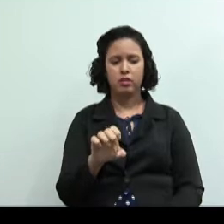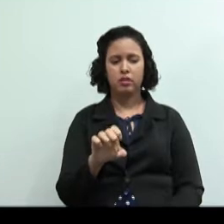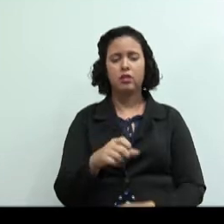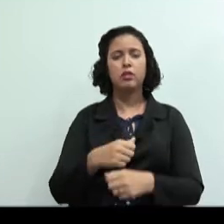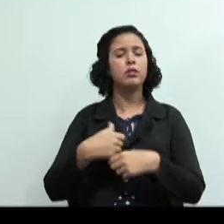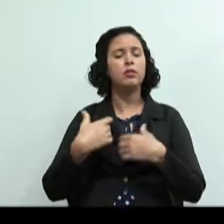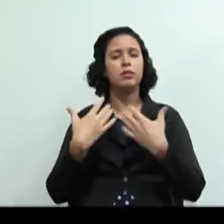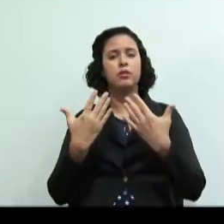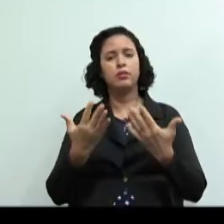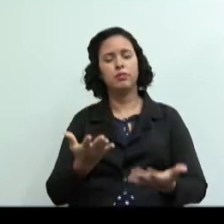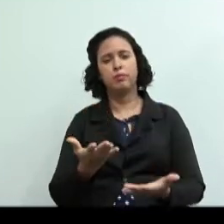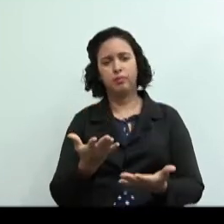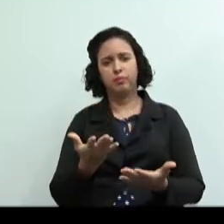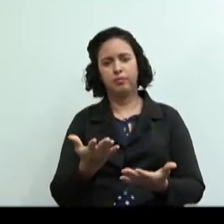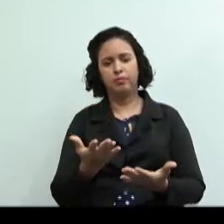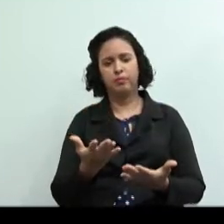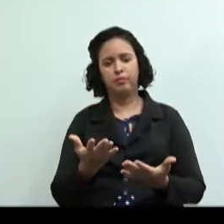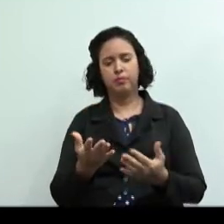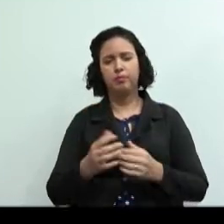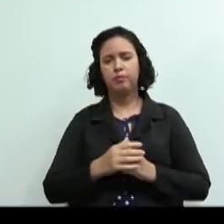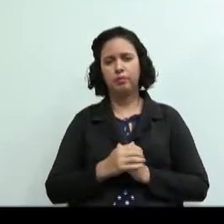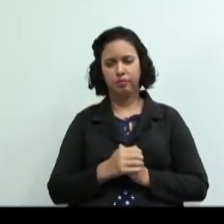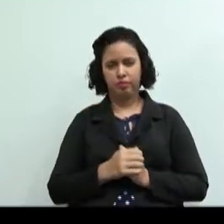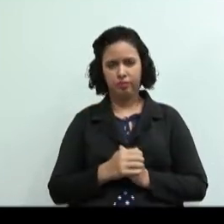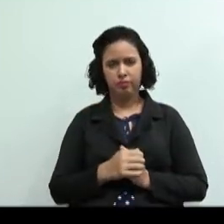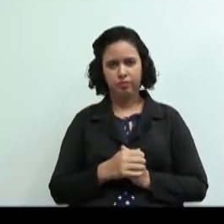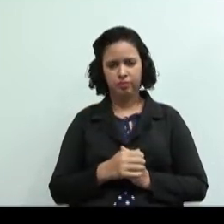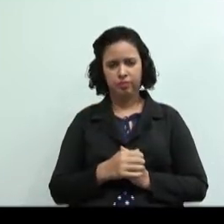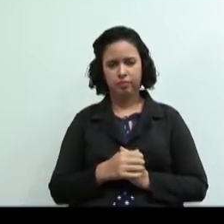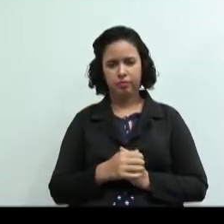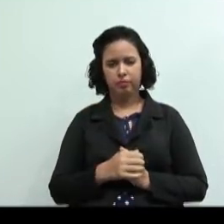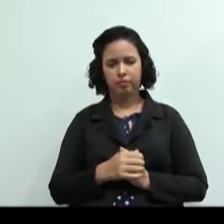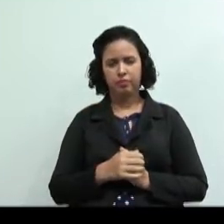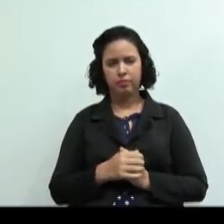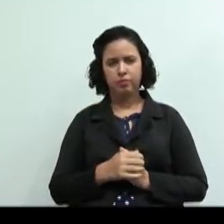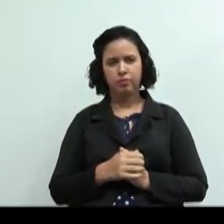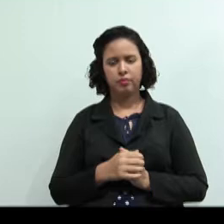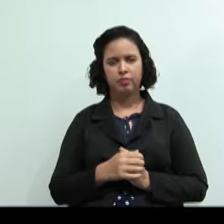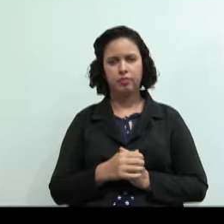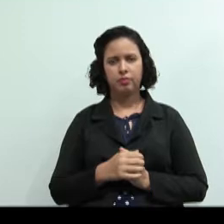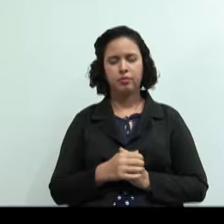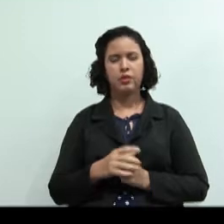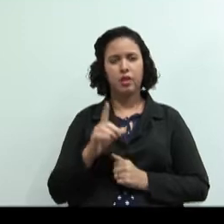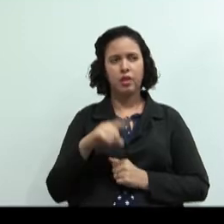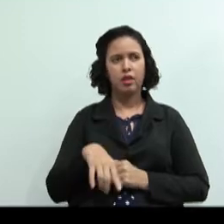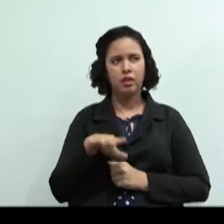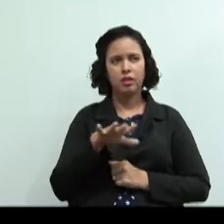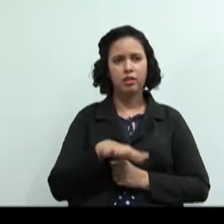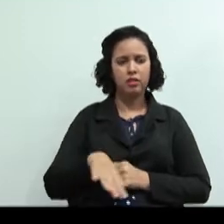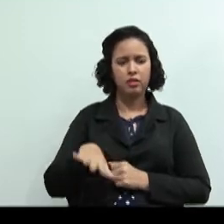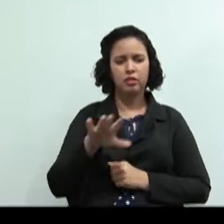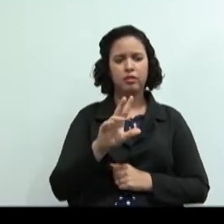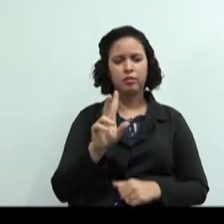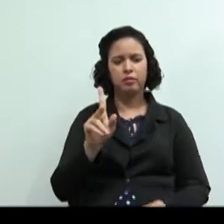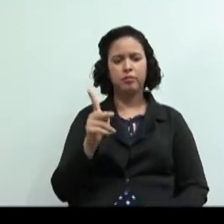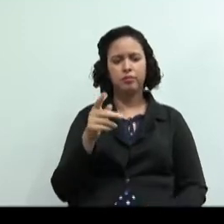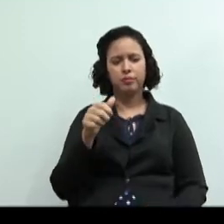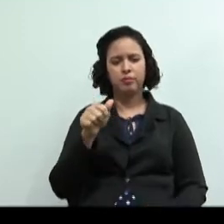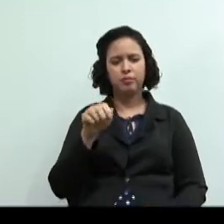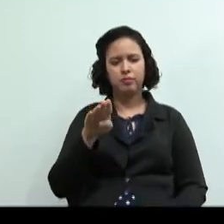infraestrutura ou especial é o ramo habitacional né pessoal sim os alunos